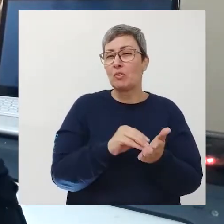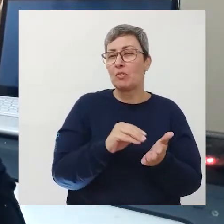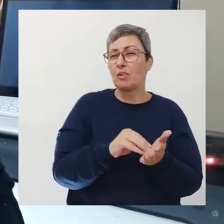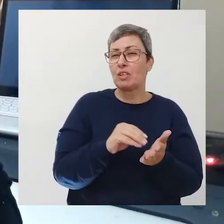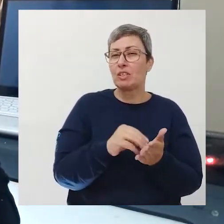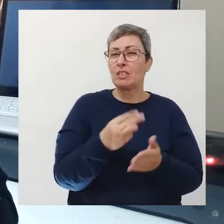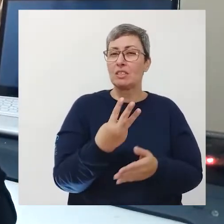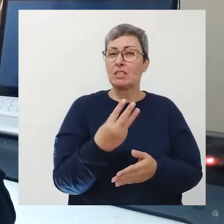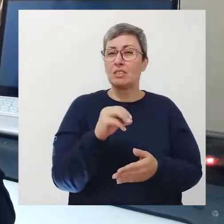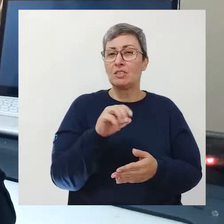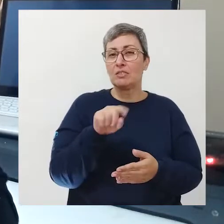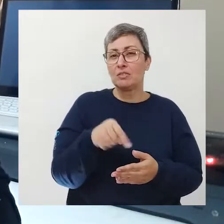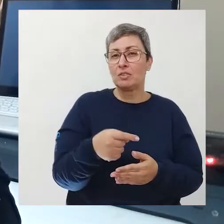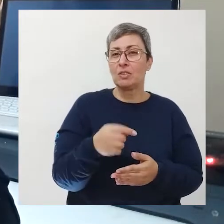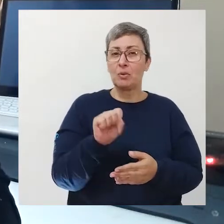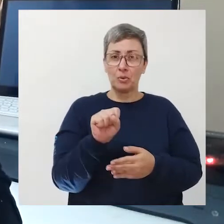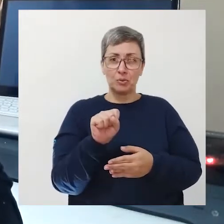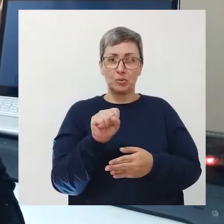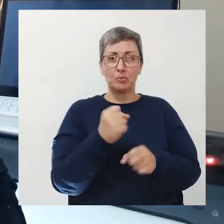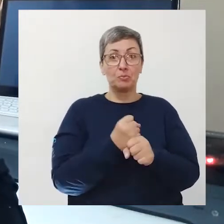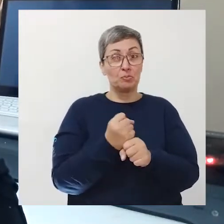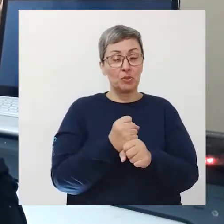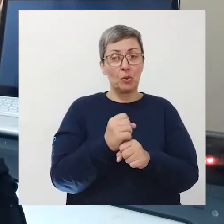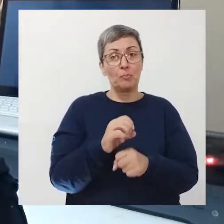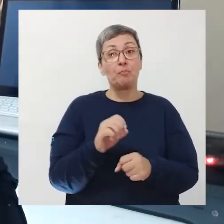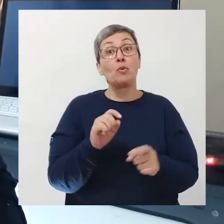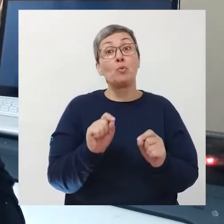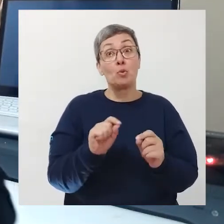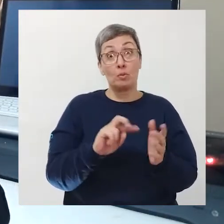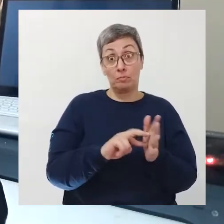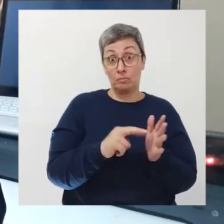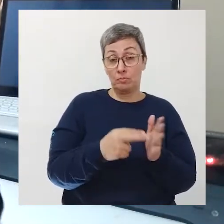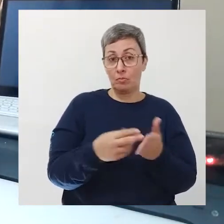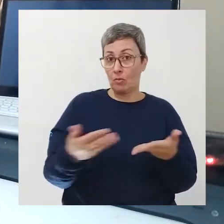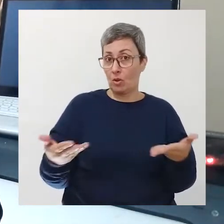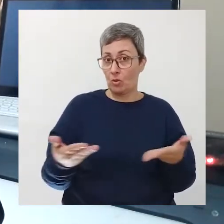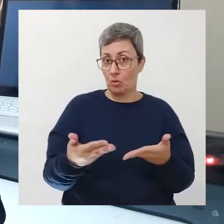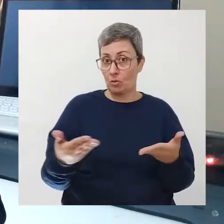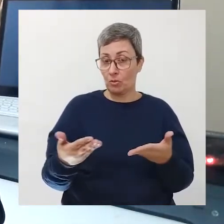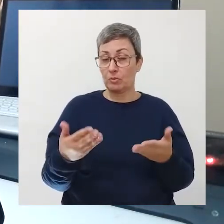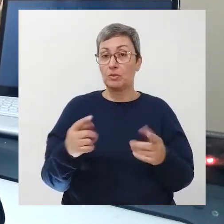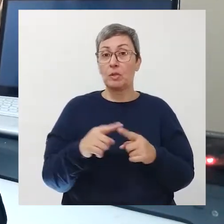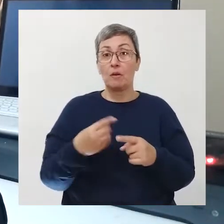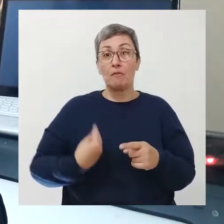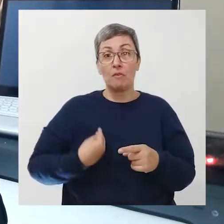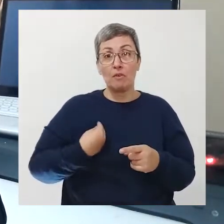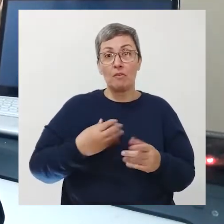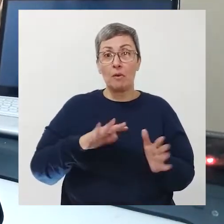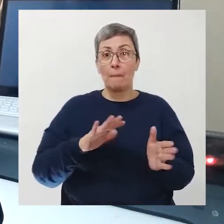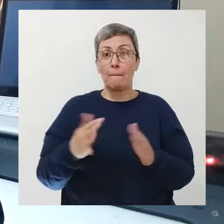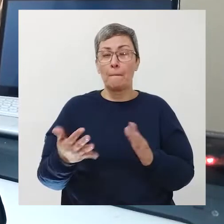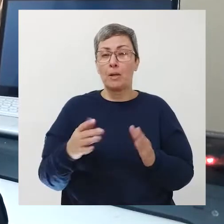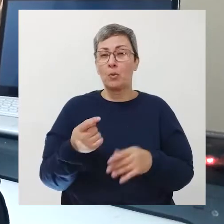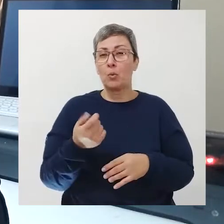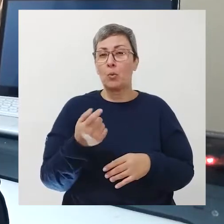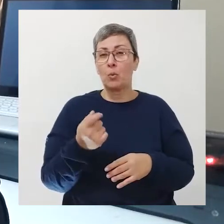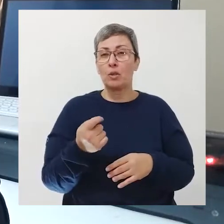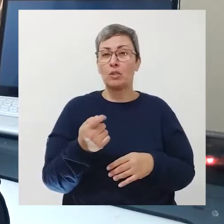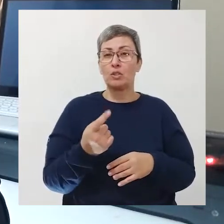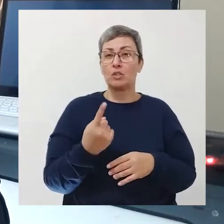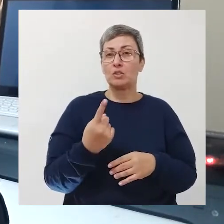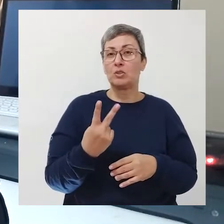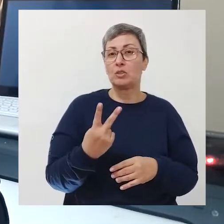Seria de 30,8 anos Ou seja, atualmente vive-se em média quase